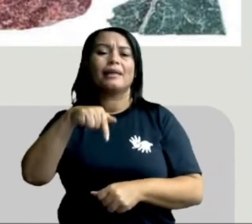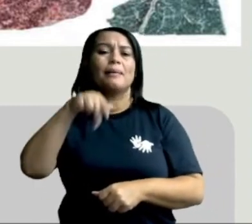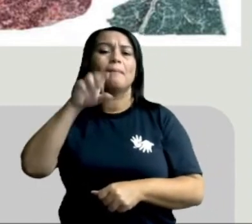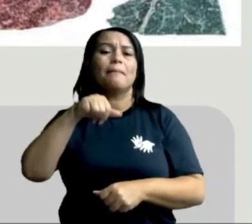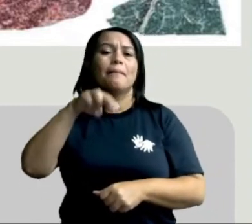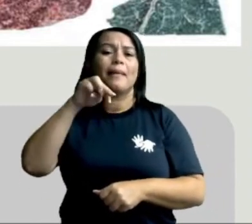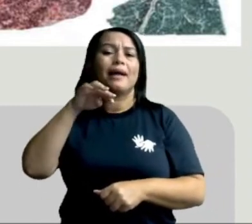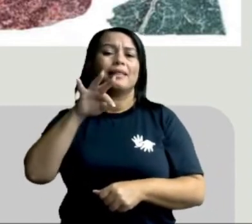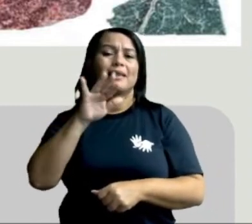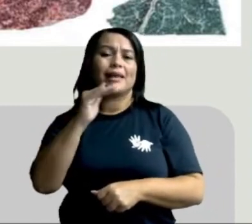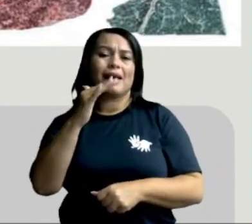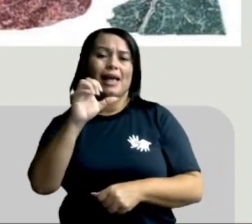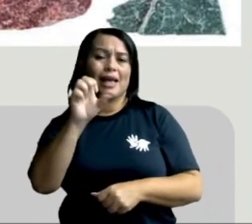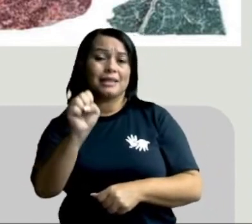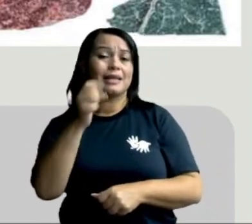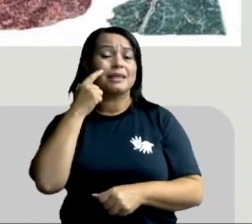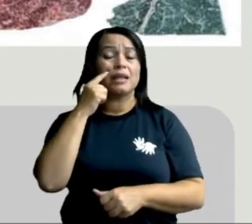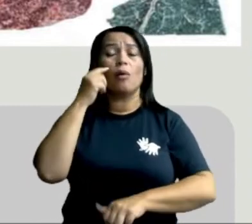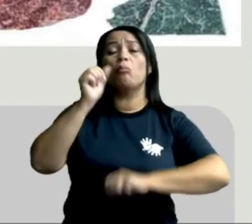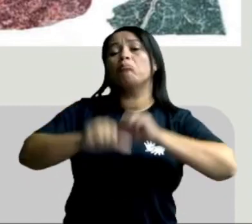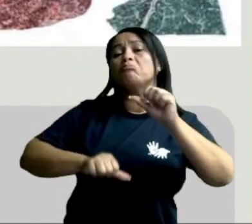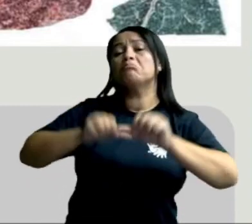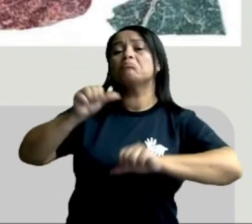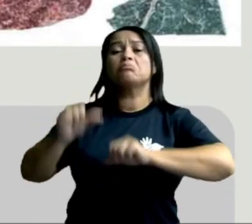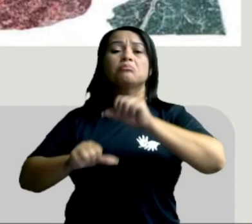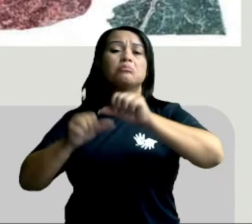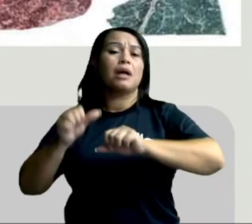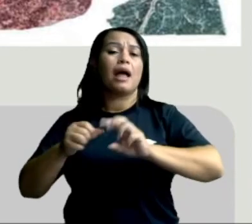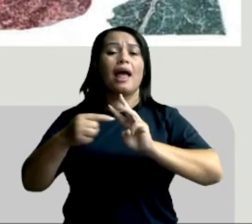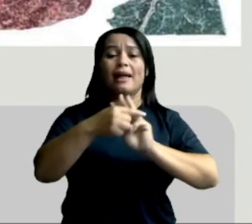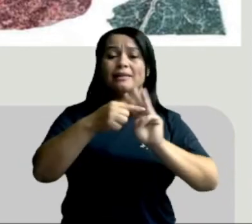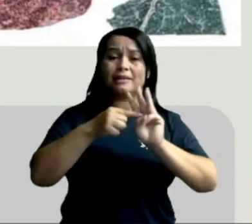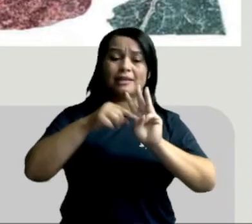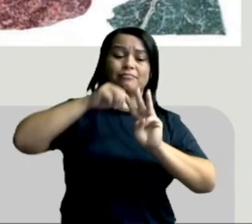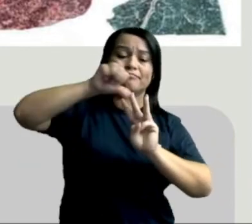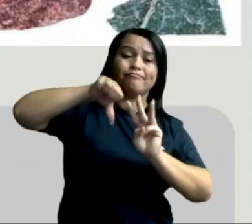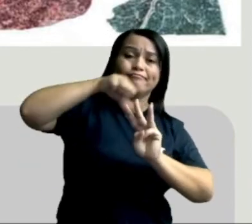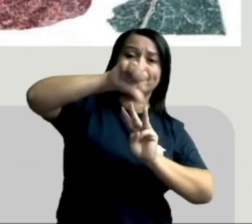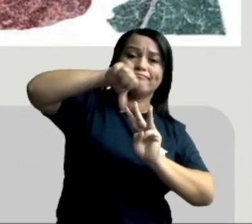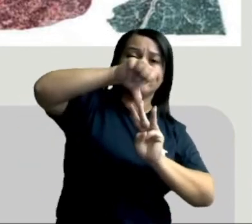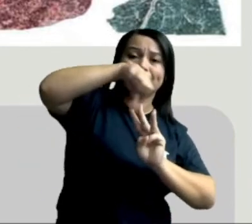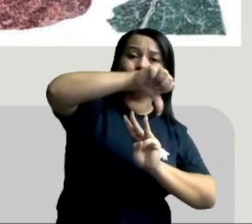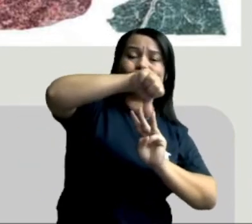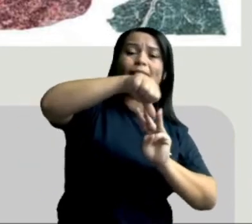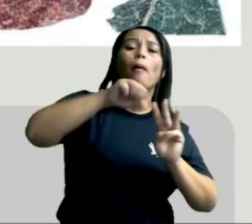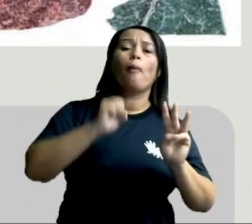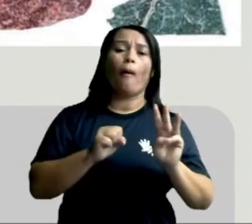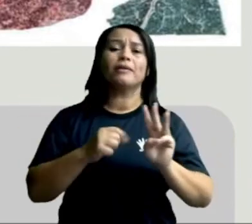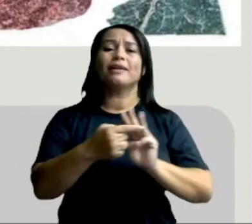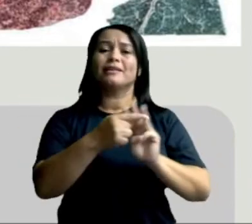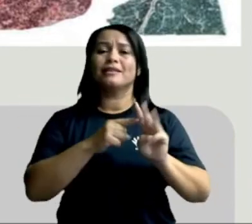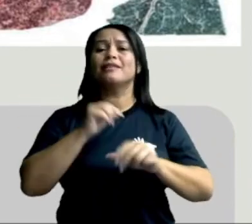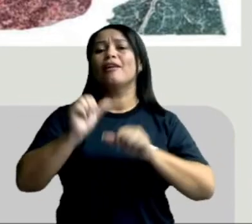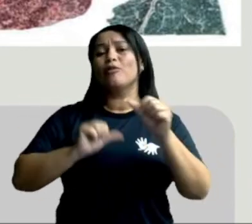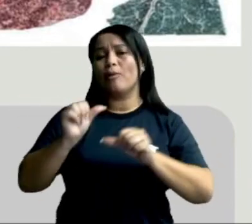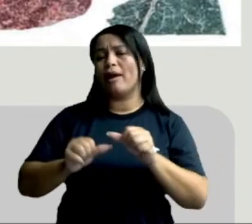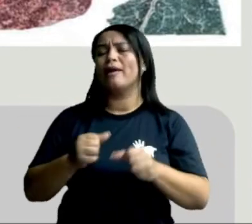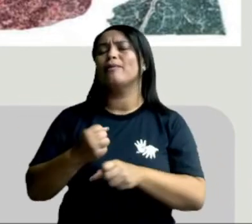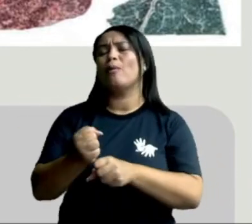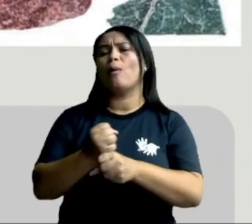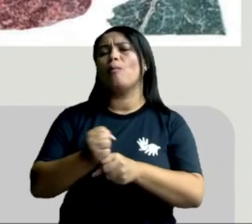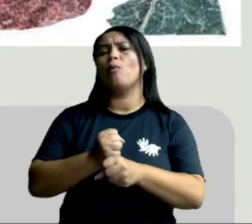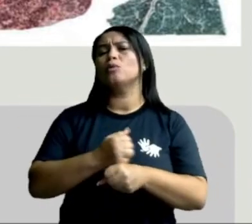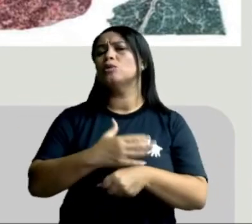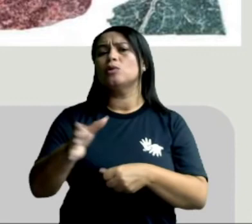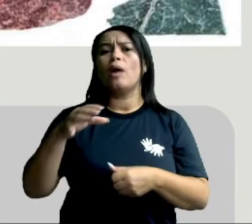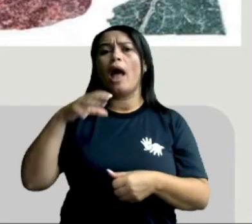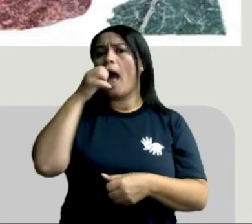era um tipo de transição entre a magmática e a sedimentar. E essa mudança ocorre ao longo de milhões de anos. Não